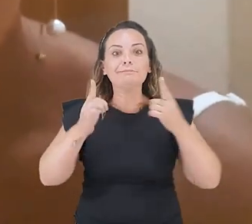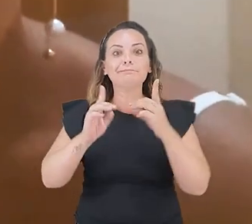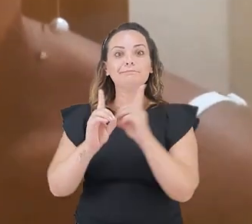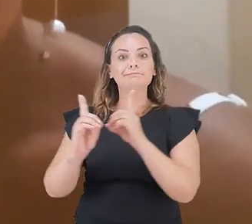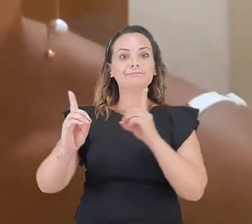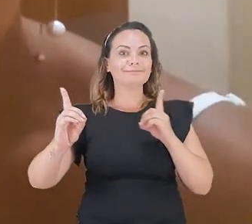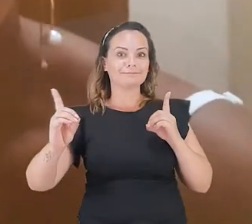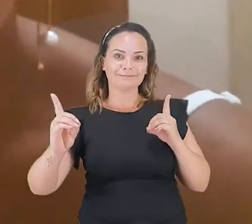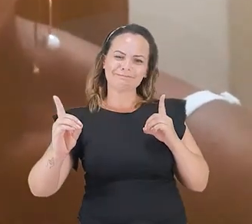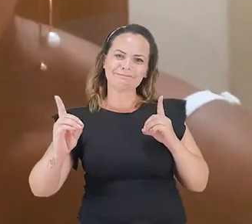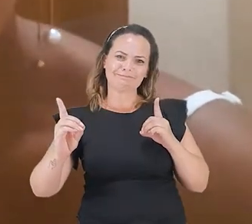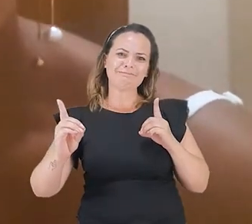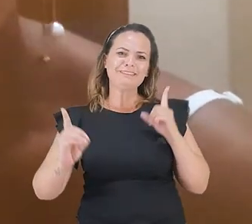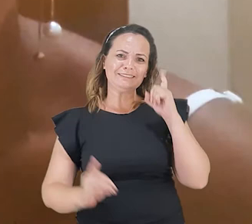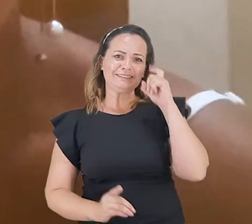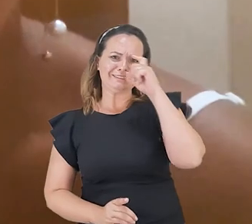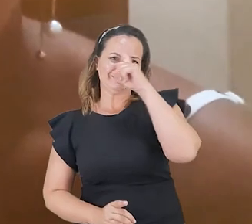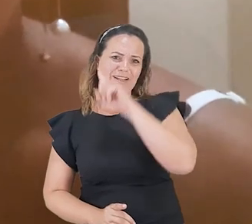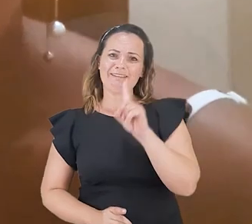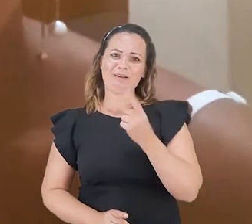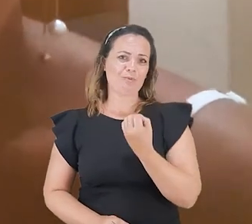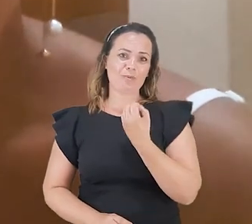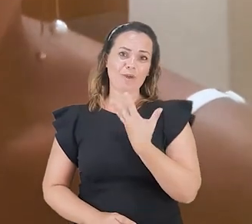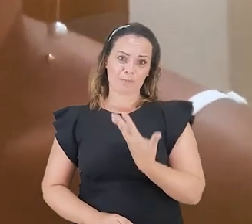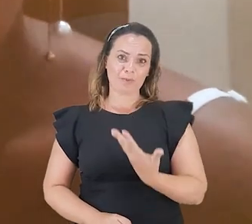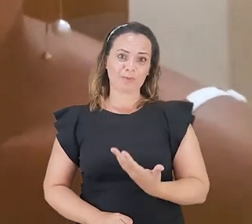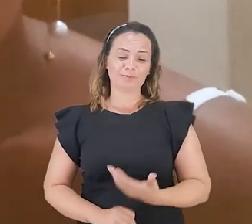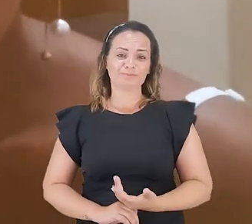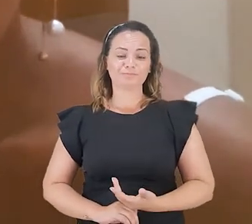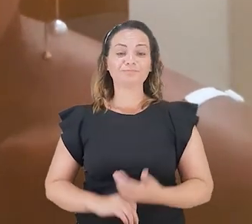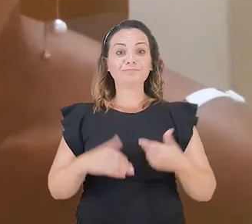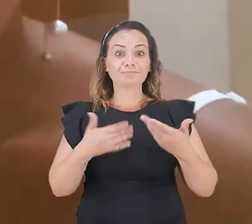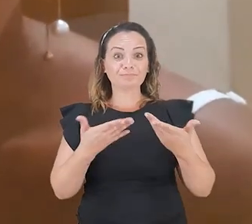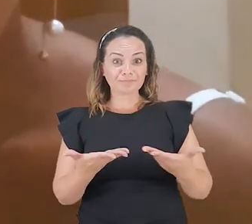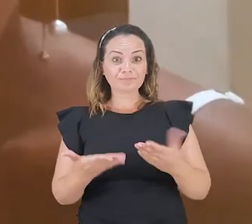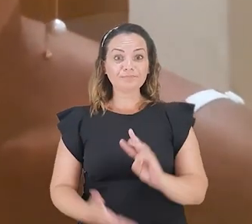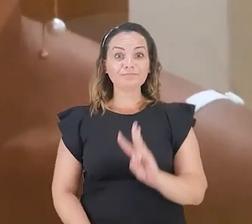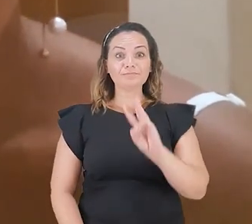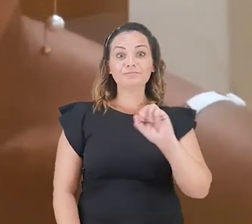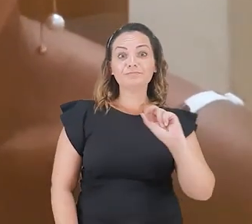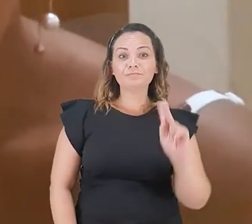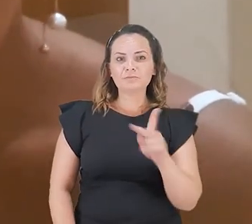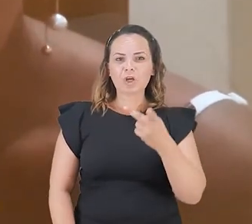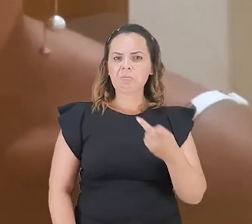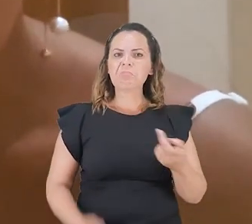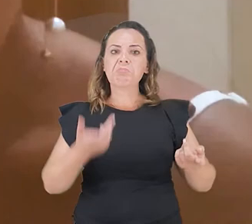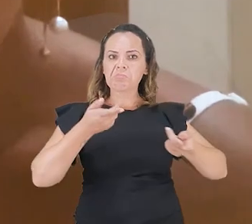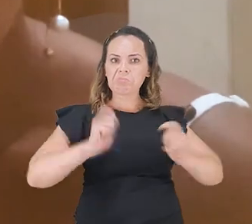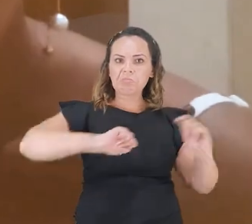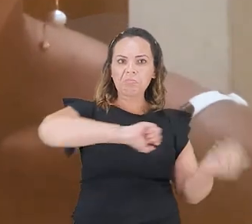é postosa, né? Vamos convir. Então o WASH conseguiu se